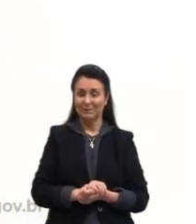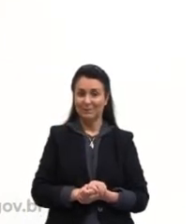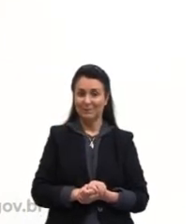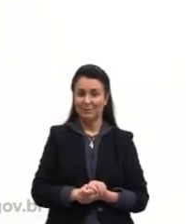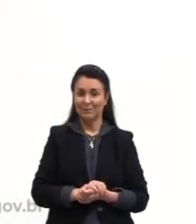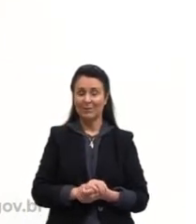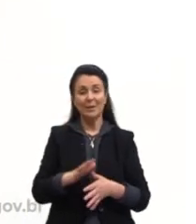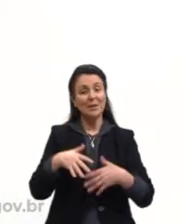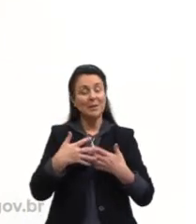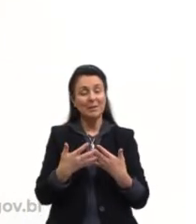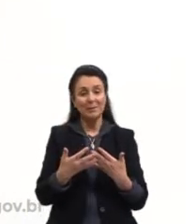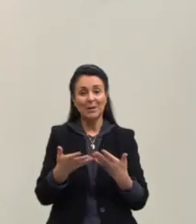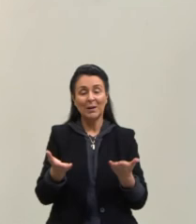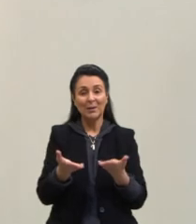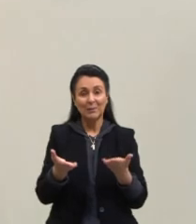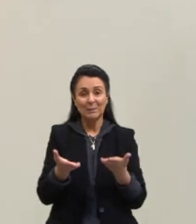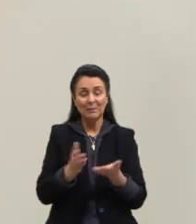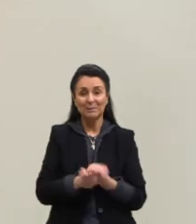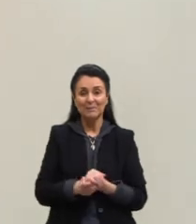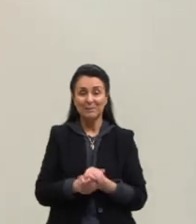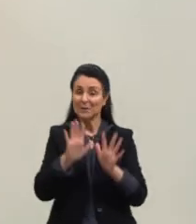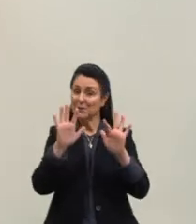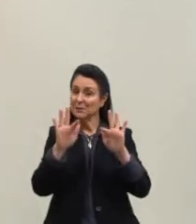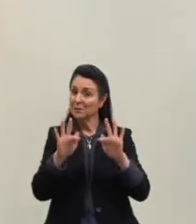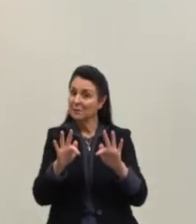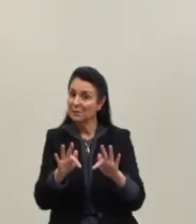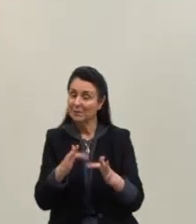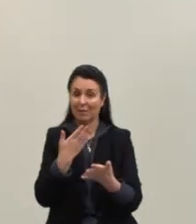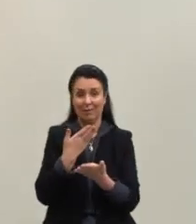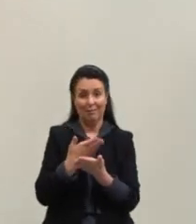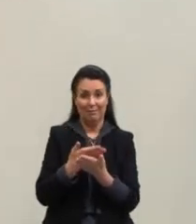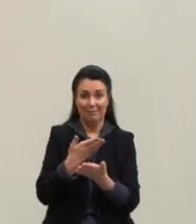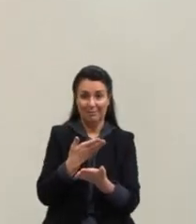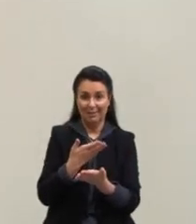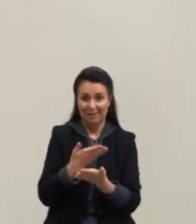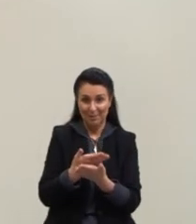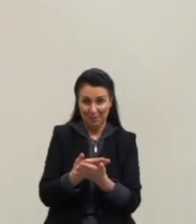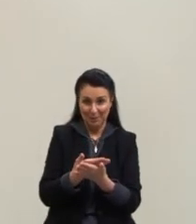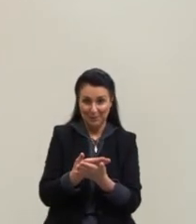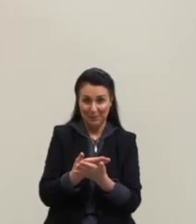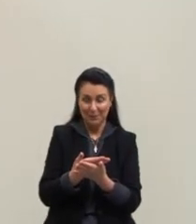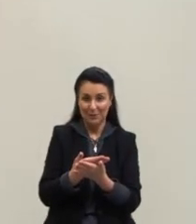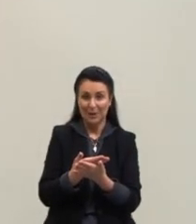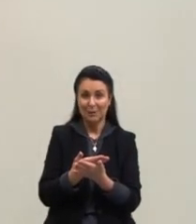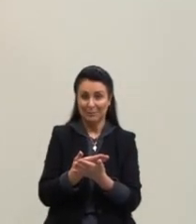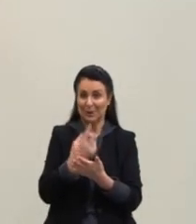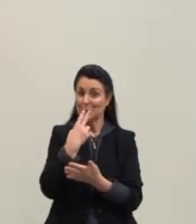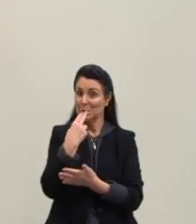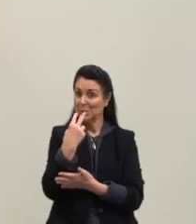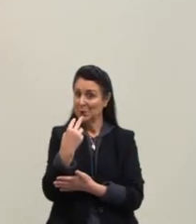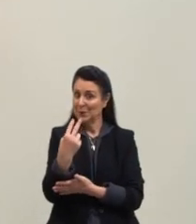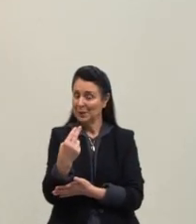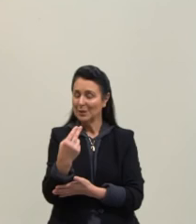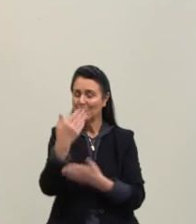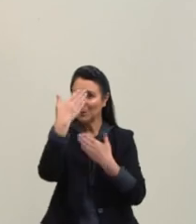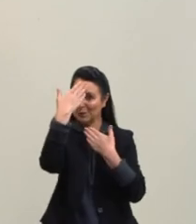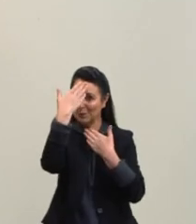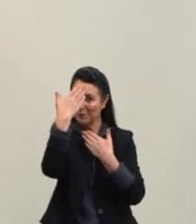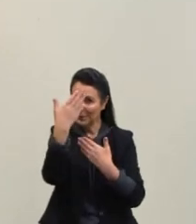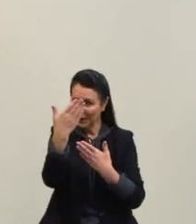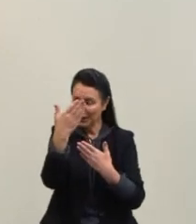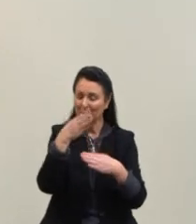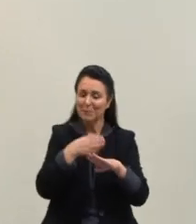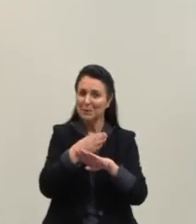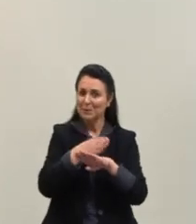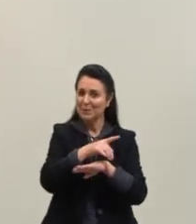Dessa maneira, então, nós encerramos, ok? A nossa aula de língua inglesa. Eu agradeço a presença de vocês.